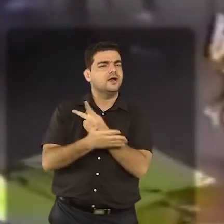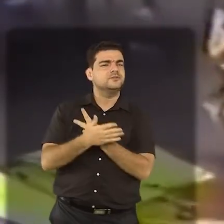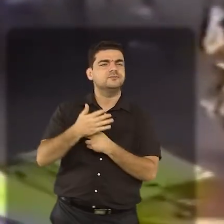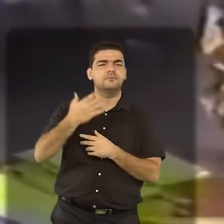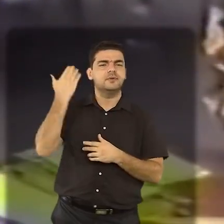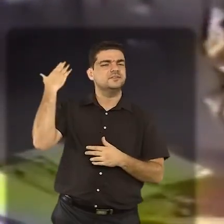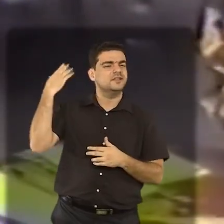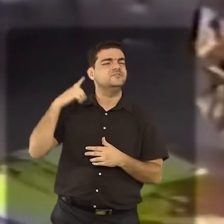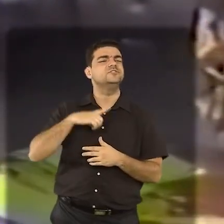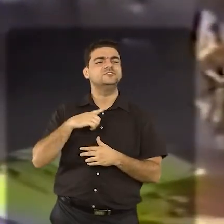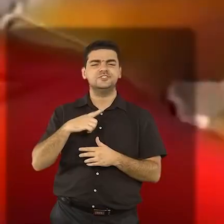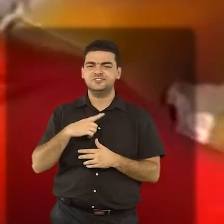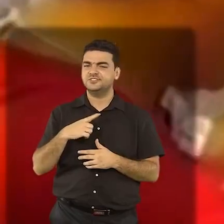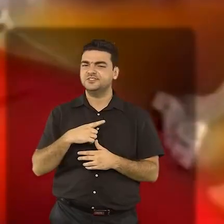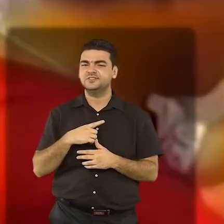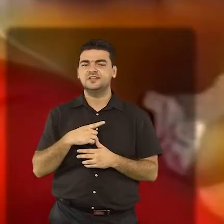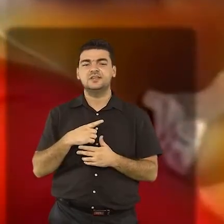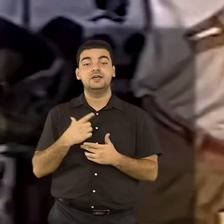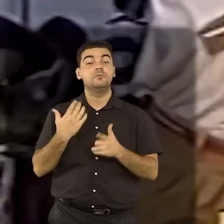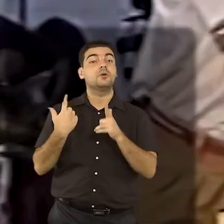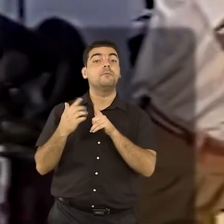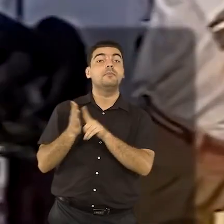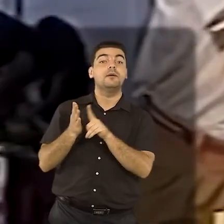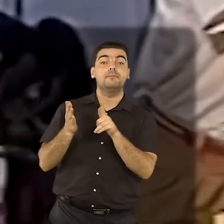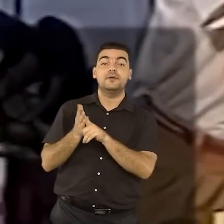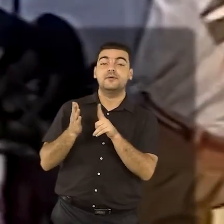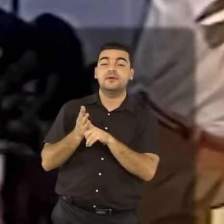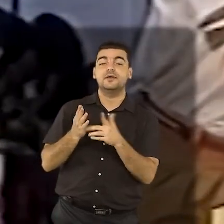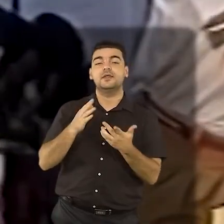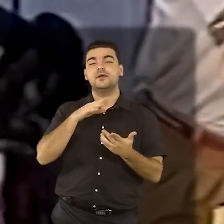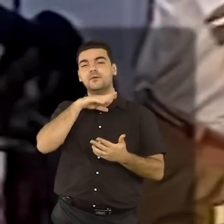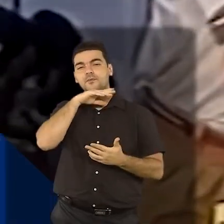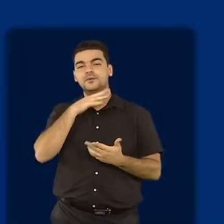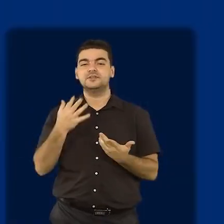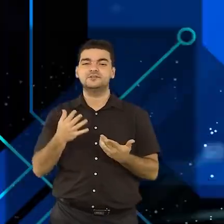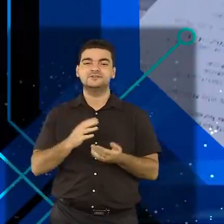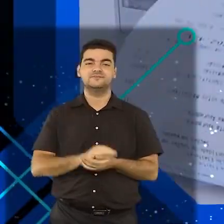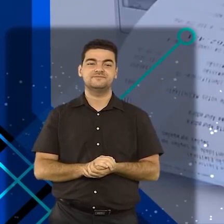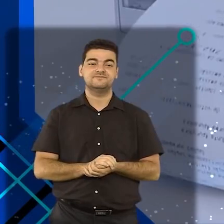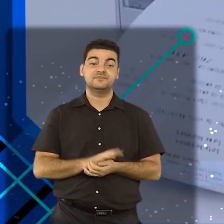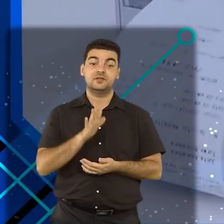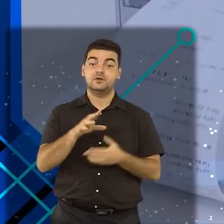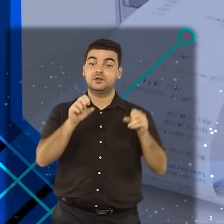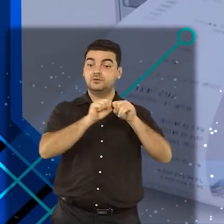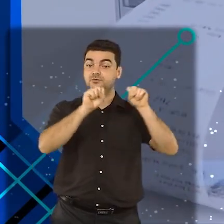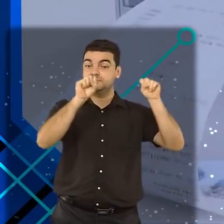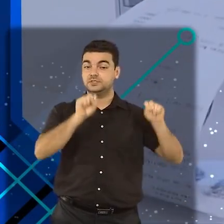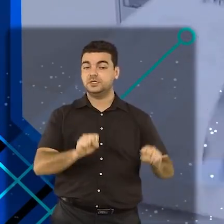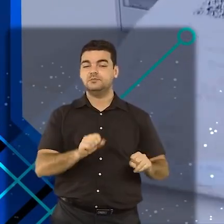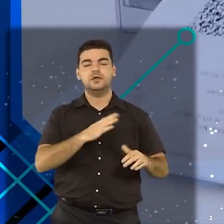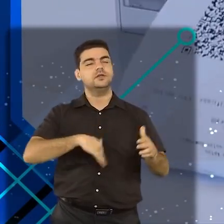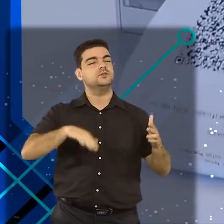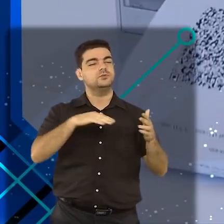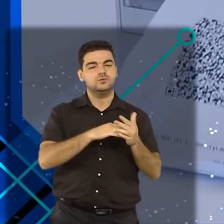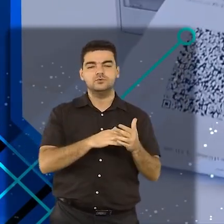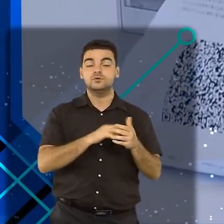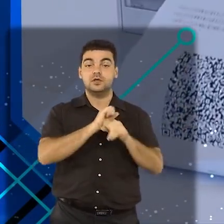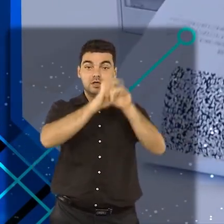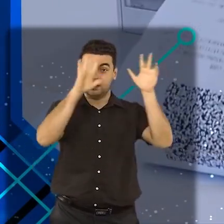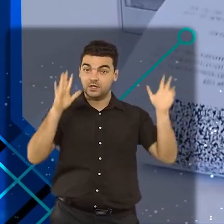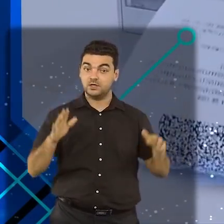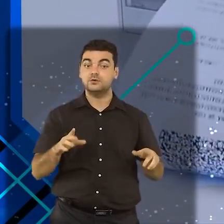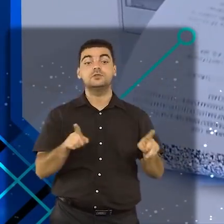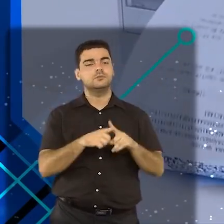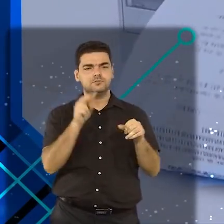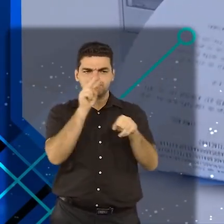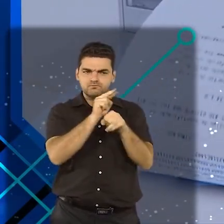fraudes que ocorriam rotineiramente quando se adotava o voto em papel. O sistema é totalmente transparente